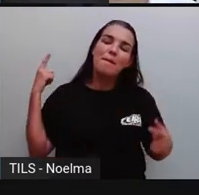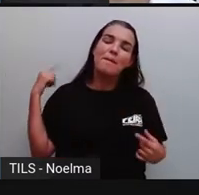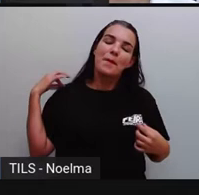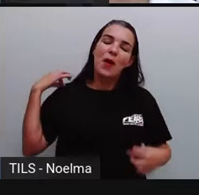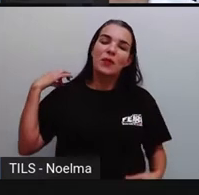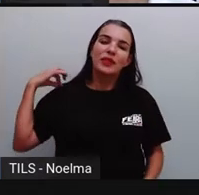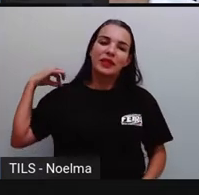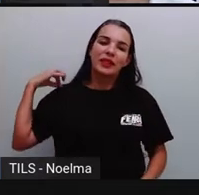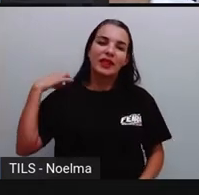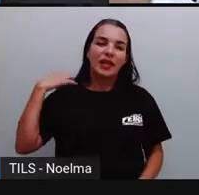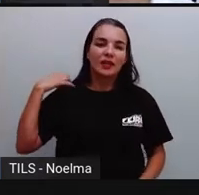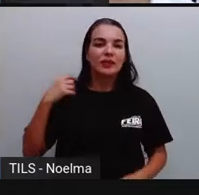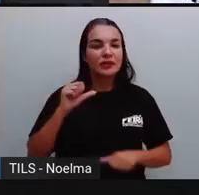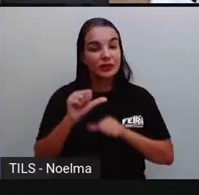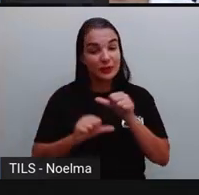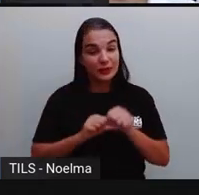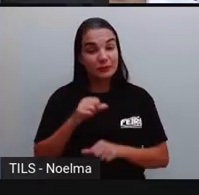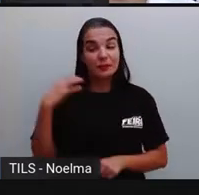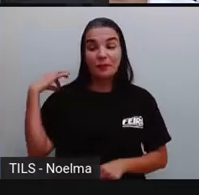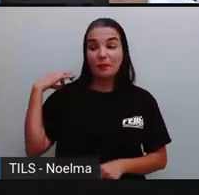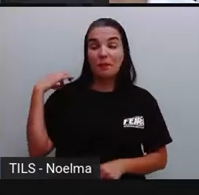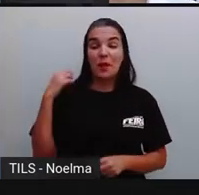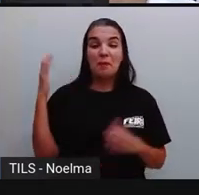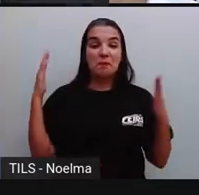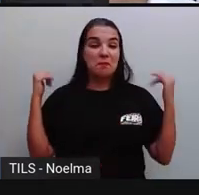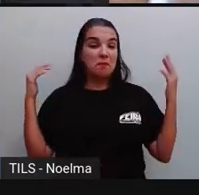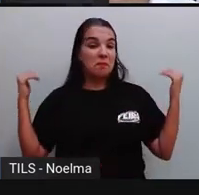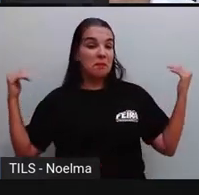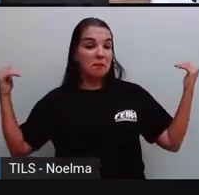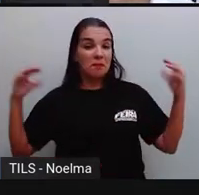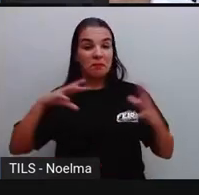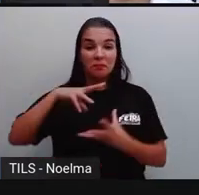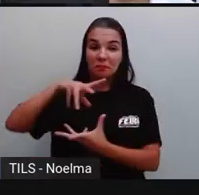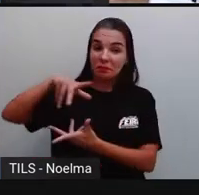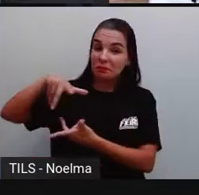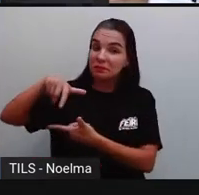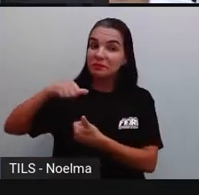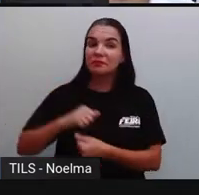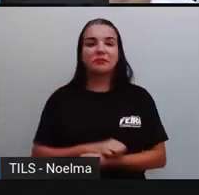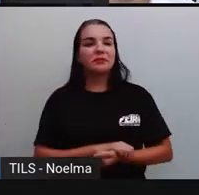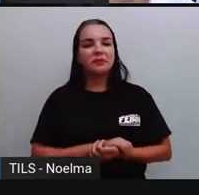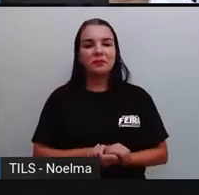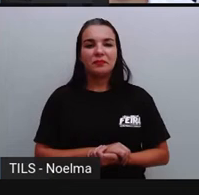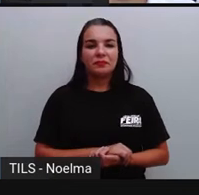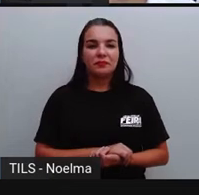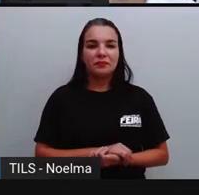né? E aí ela acabou se tornando uma modelo muito uma das mais famosas do mundo.